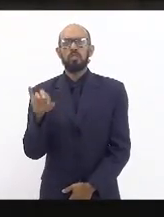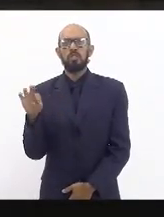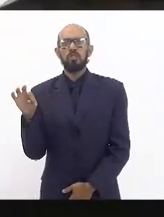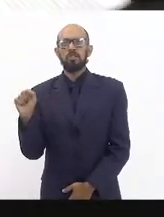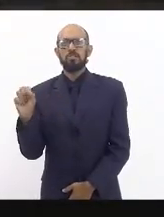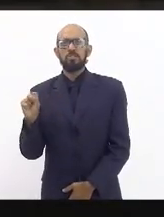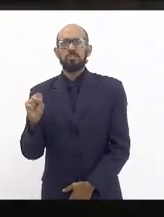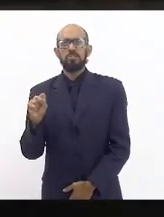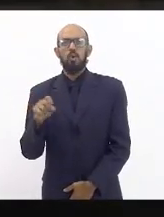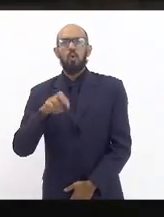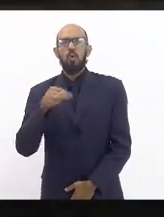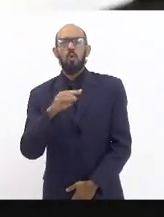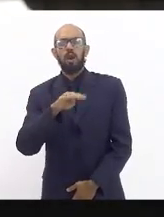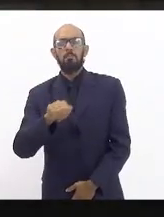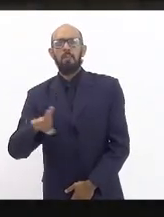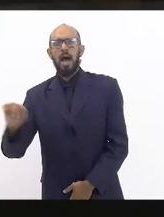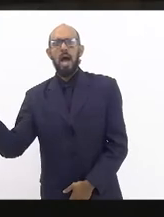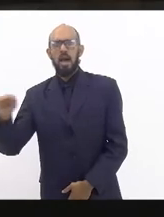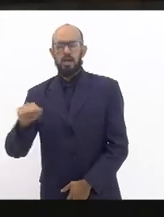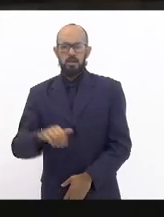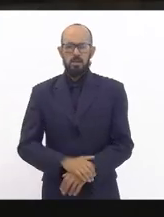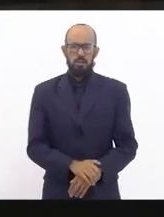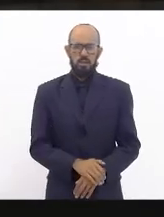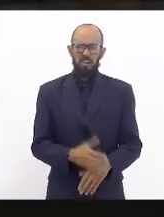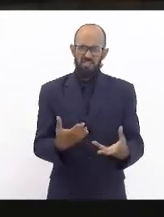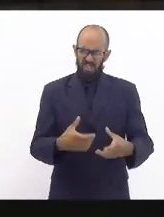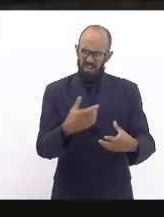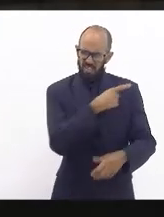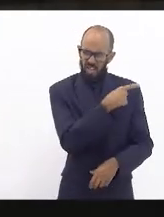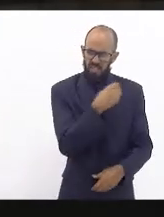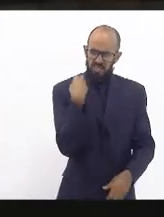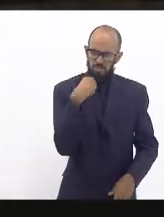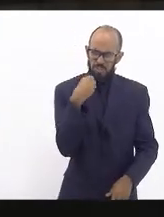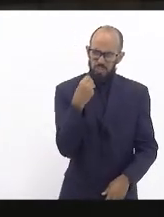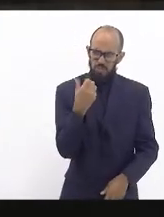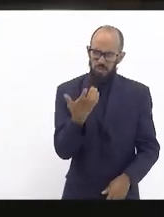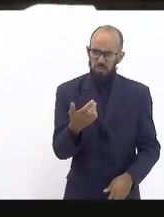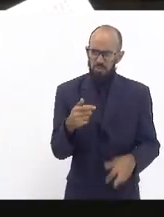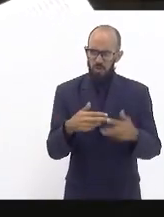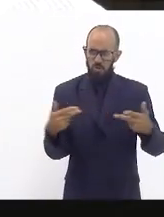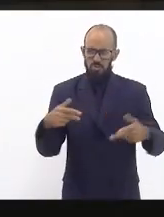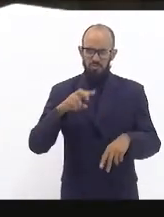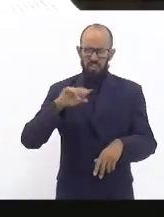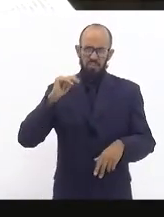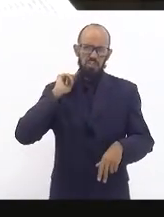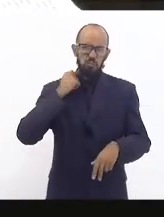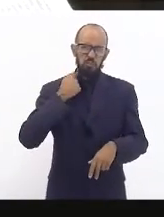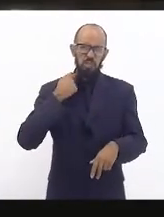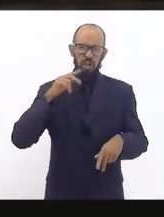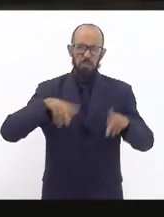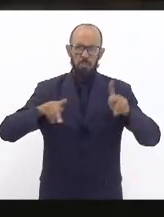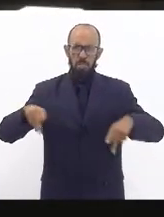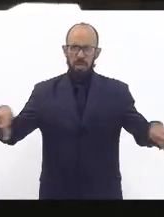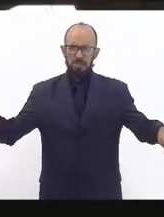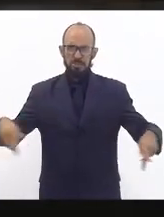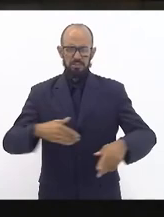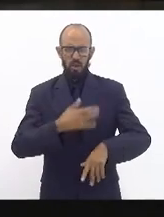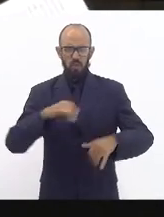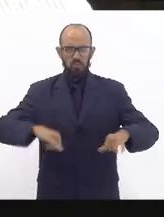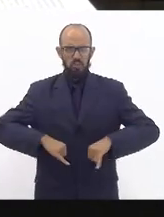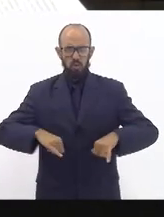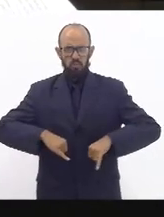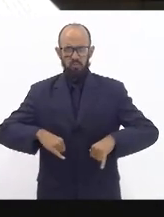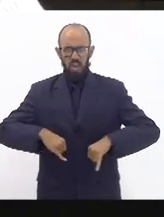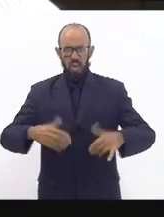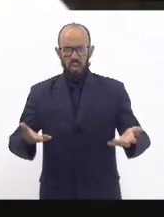Tijuca o cara quer me colocar Inceptiba uma coisa que vai degradar a vida da população já tão sofrida